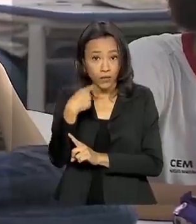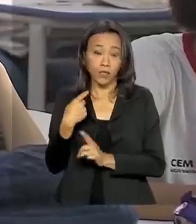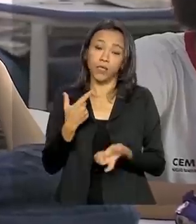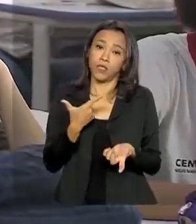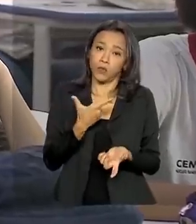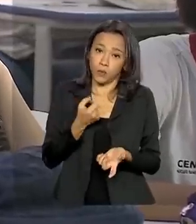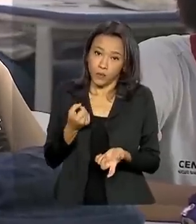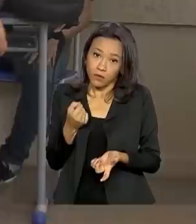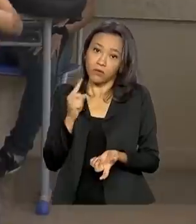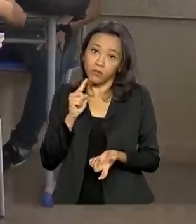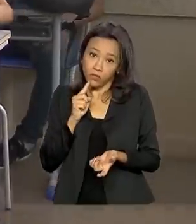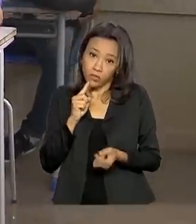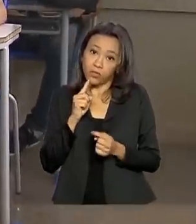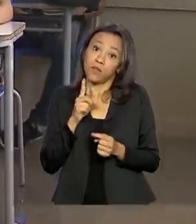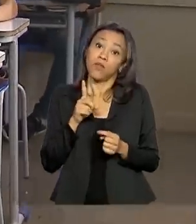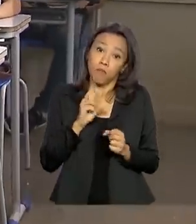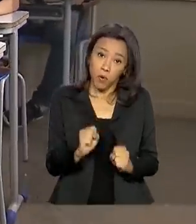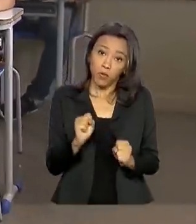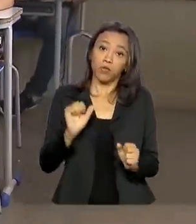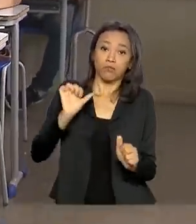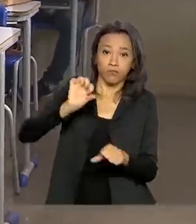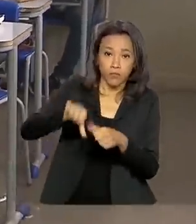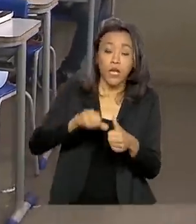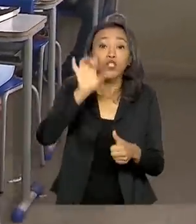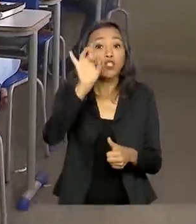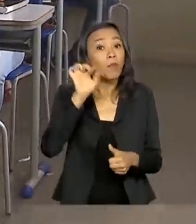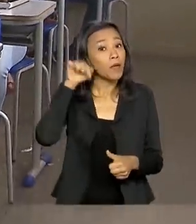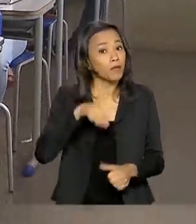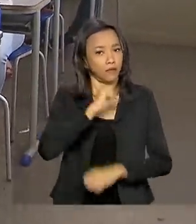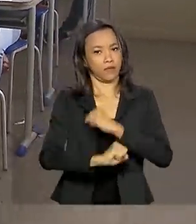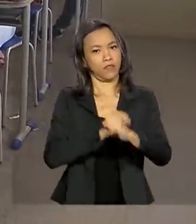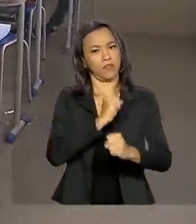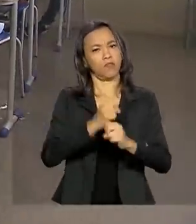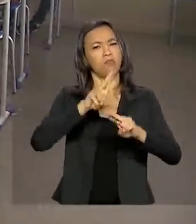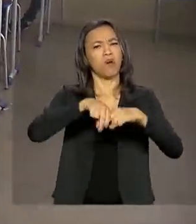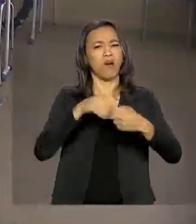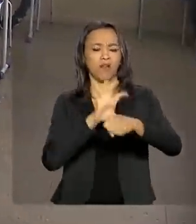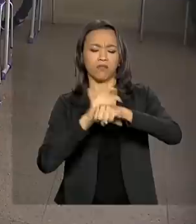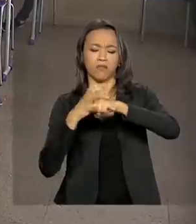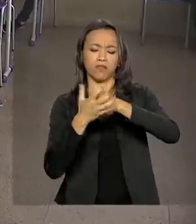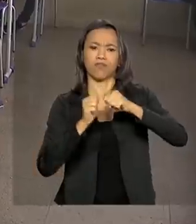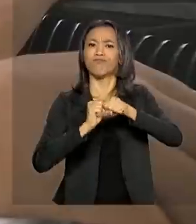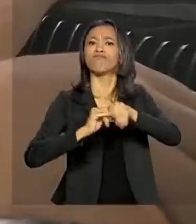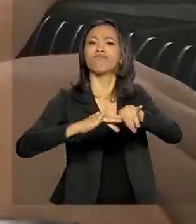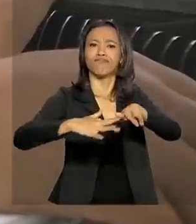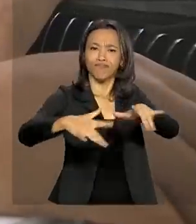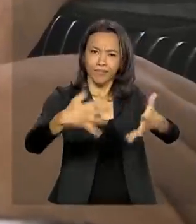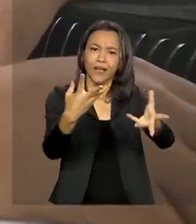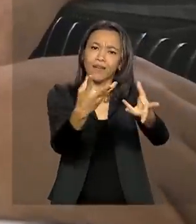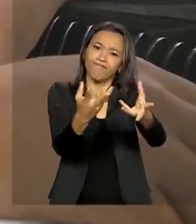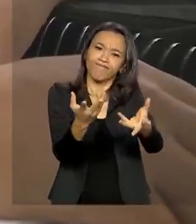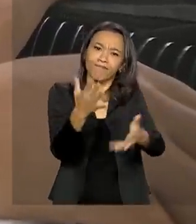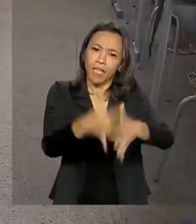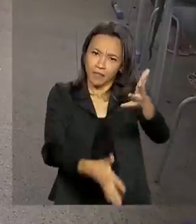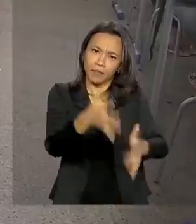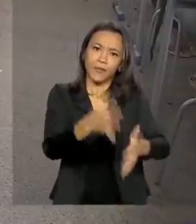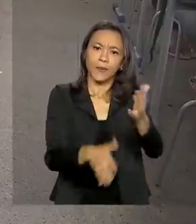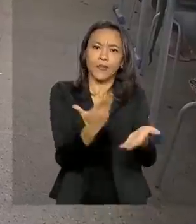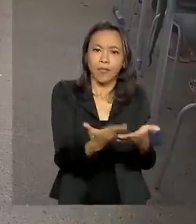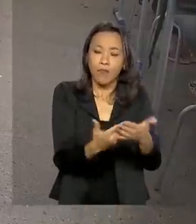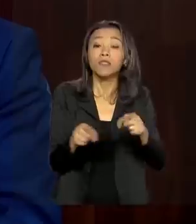A medida vale excepcionalmente neste ano, por causa da pandemia de coronavírus, e também inclui as